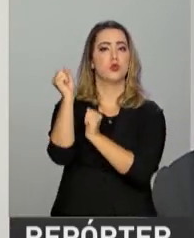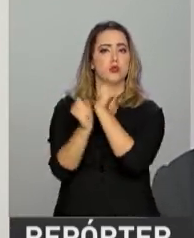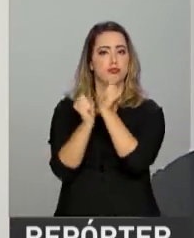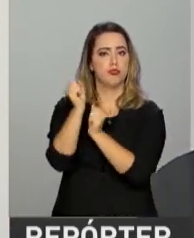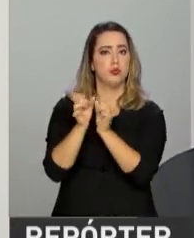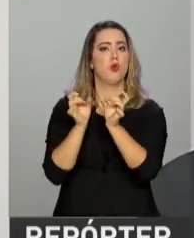ainda mais forte.